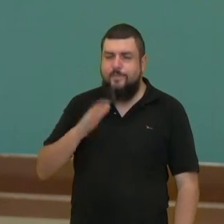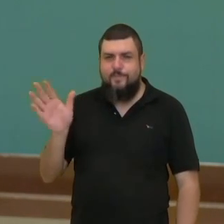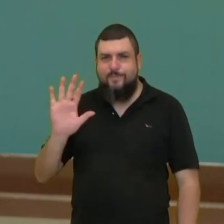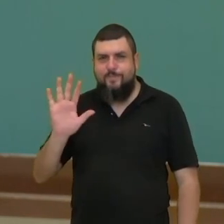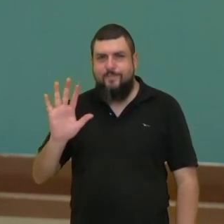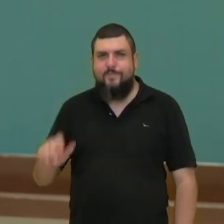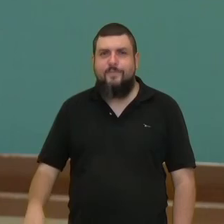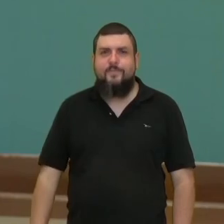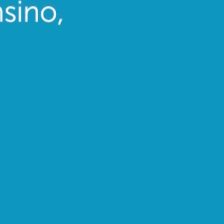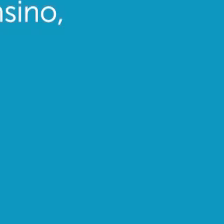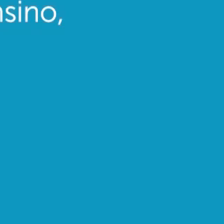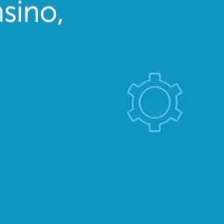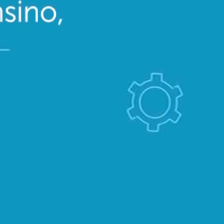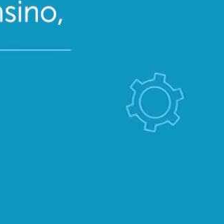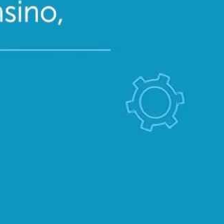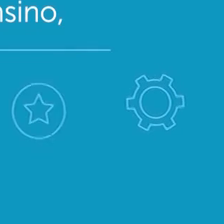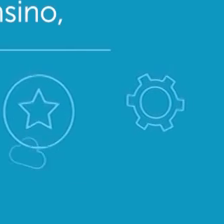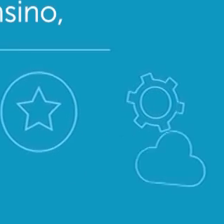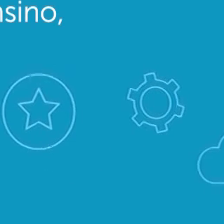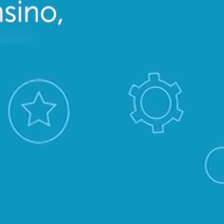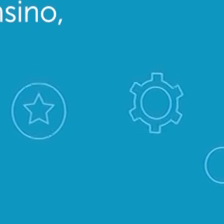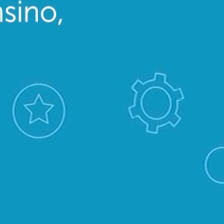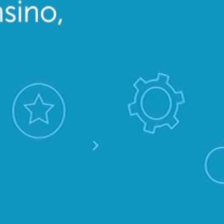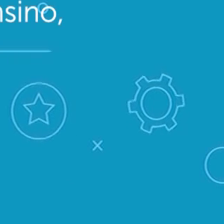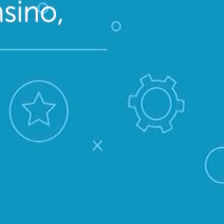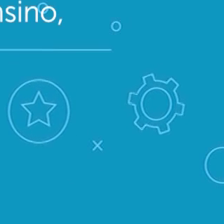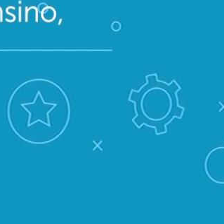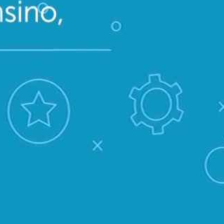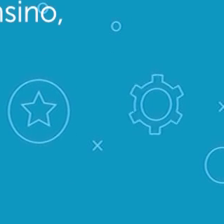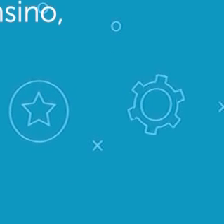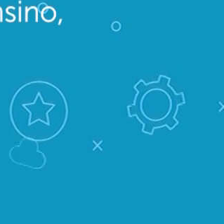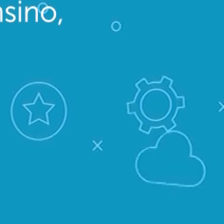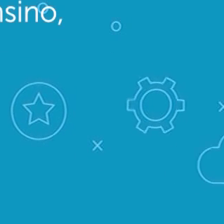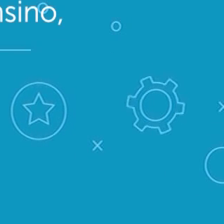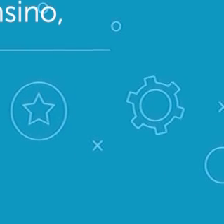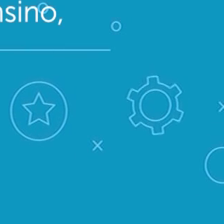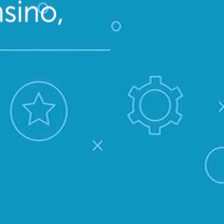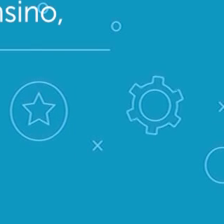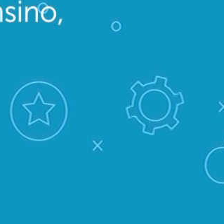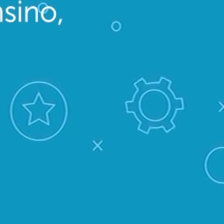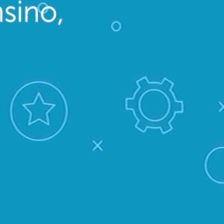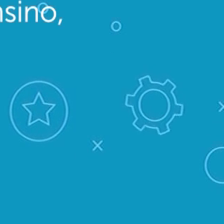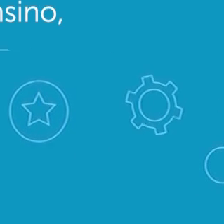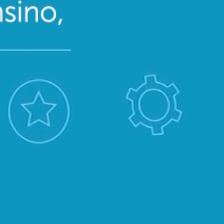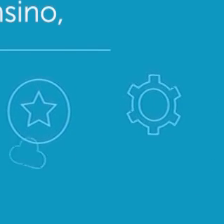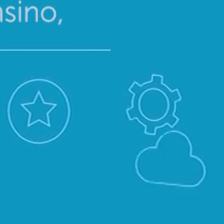Até breve. Transcrição Quintena Coelho Transcrição Legendas por Coelho